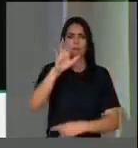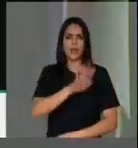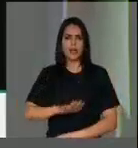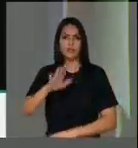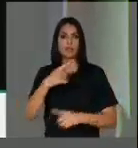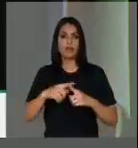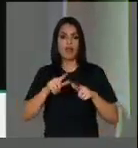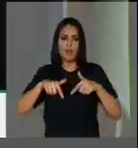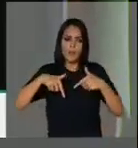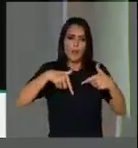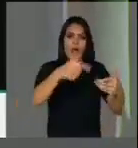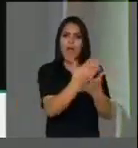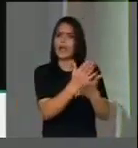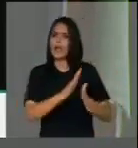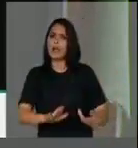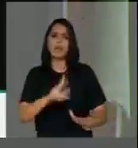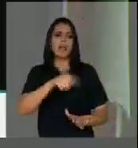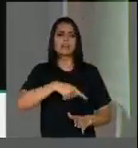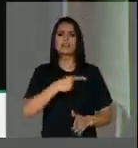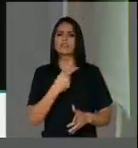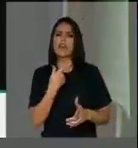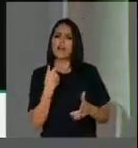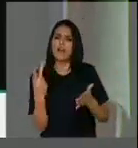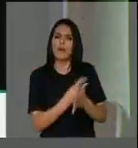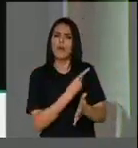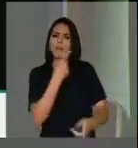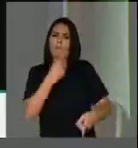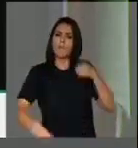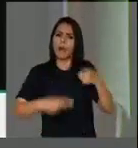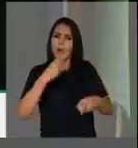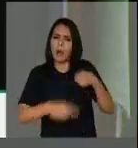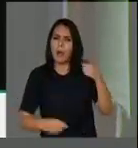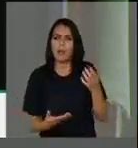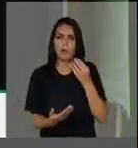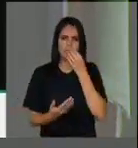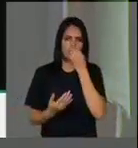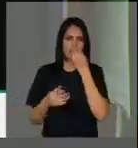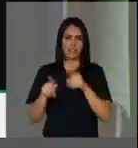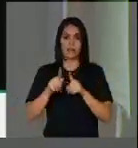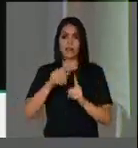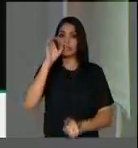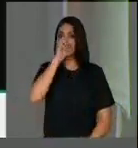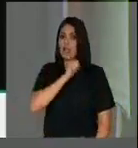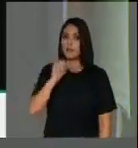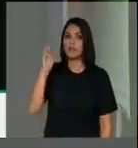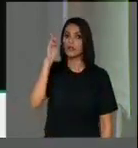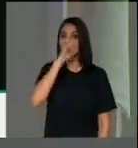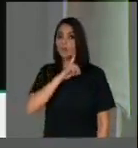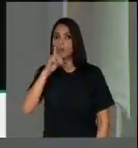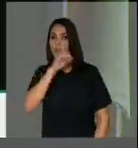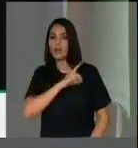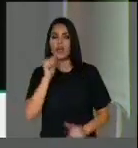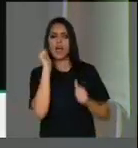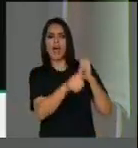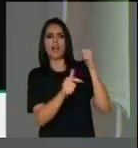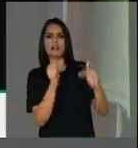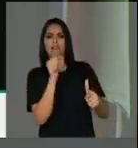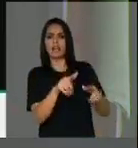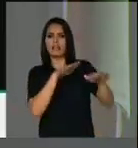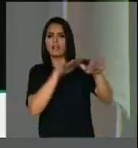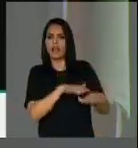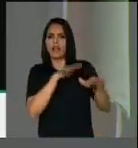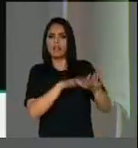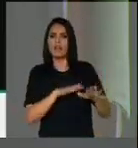nós vivemos, onde os exemplos que aconteceram esse final de semana, com o ataque à caravana do ex-presidente Lula,